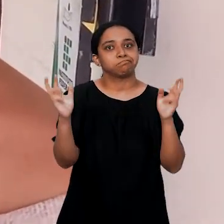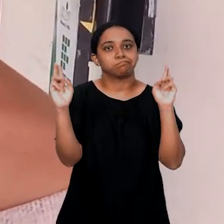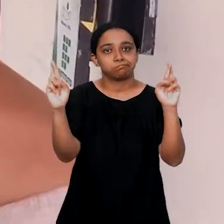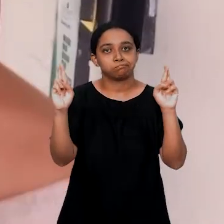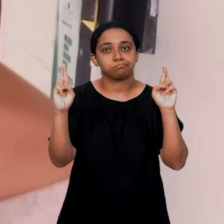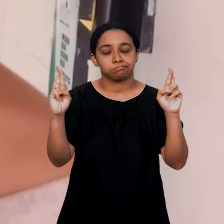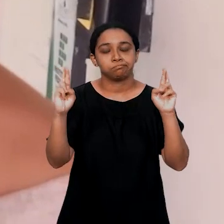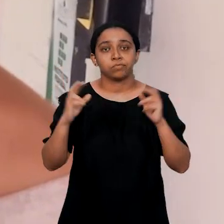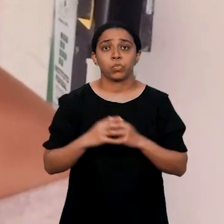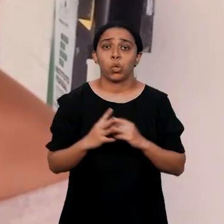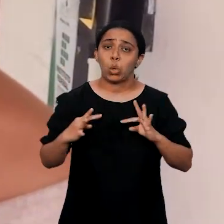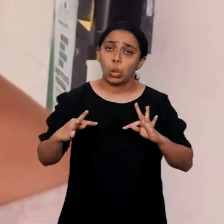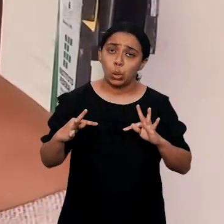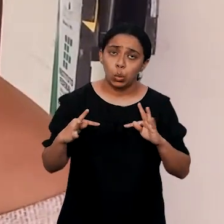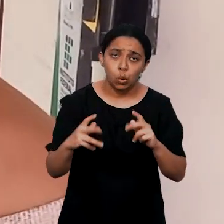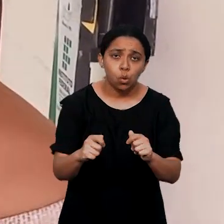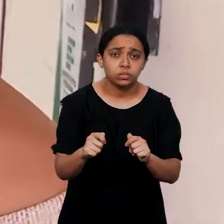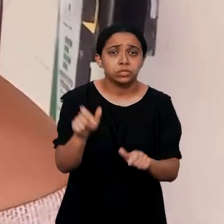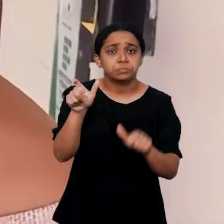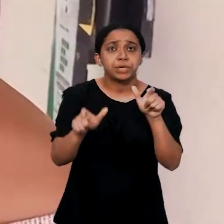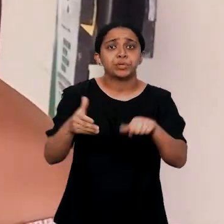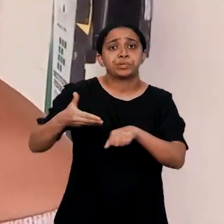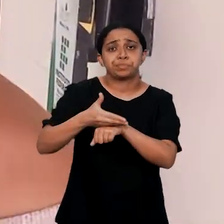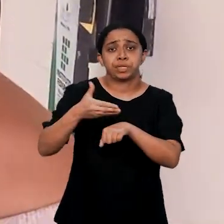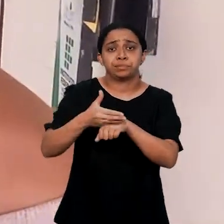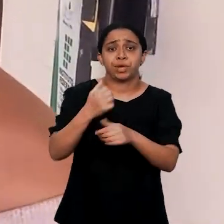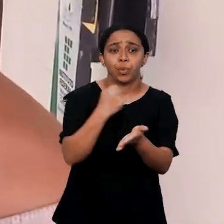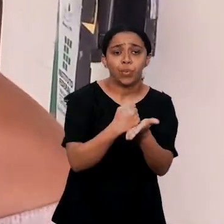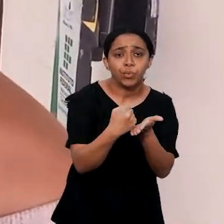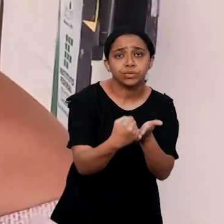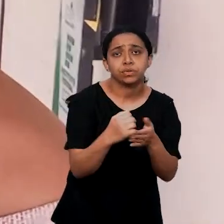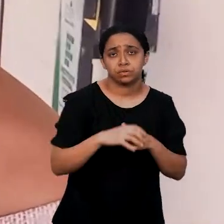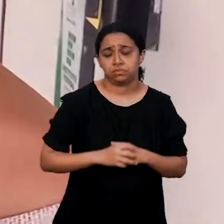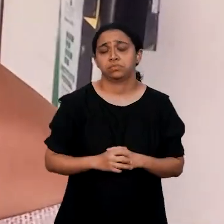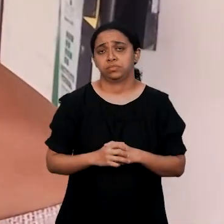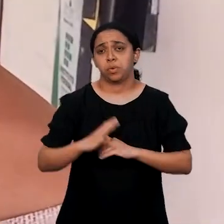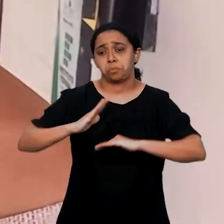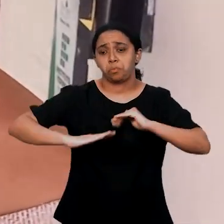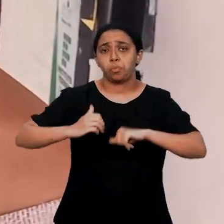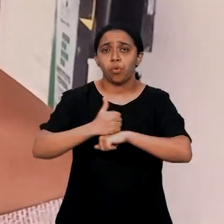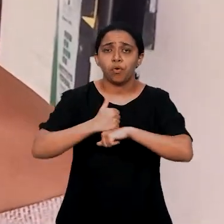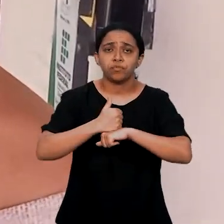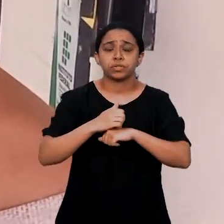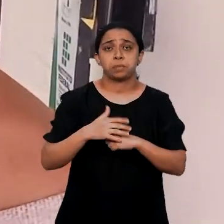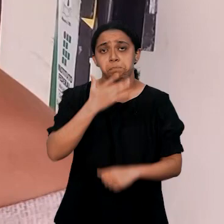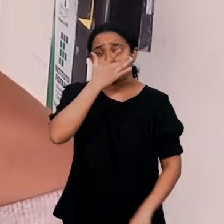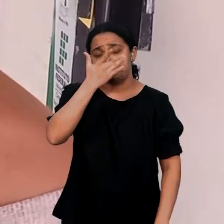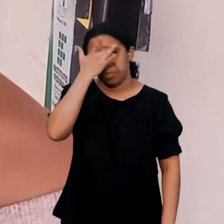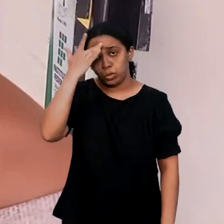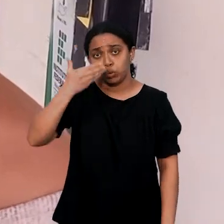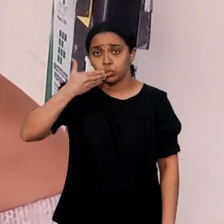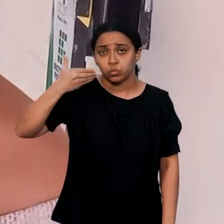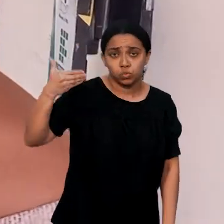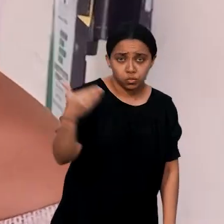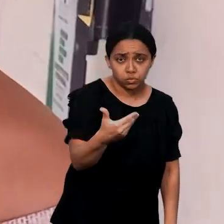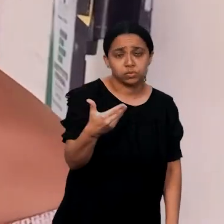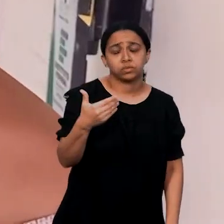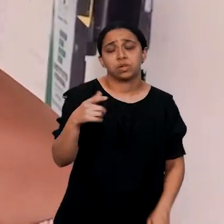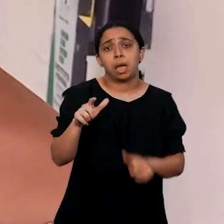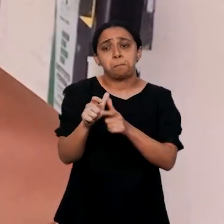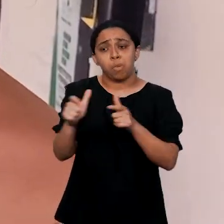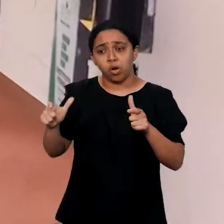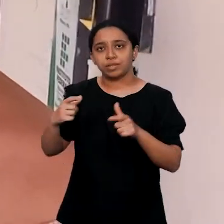a gente espera que todos os agentes de contratação, tanto os demandantes,